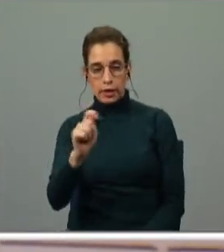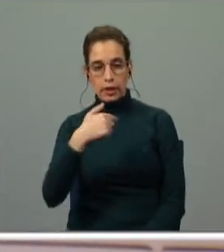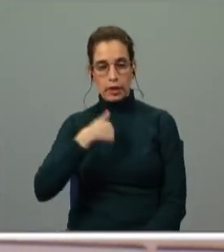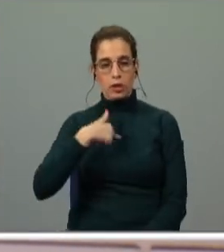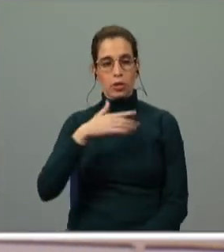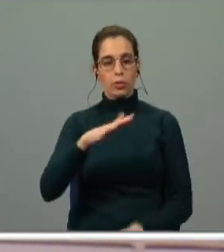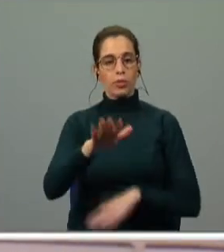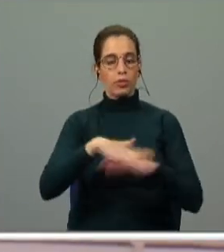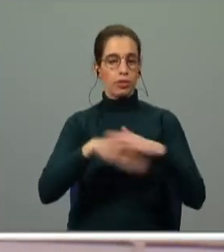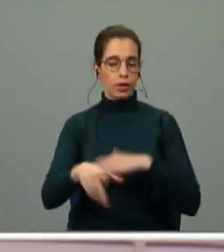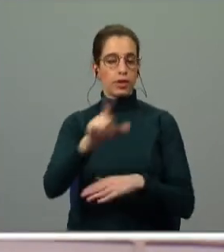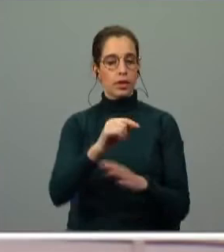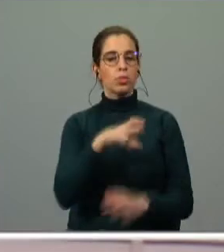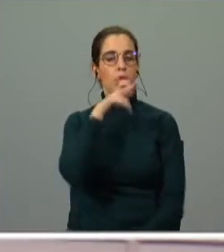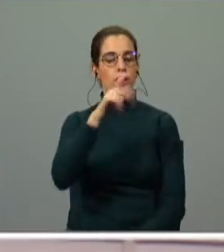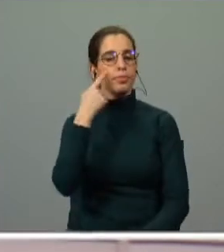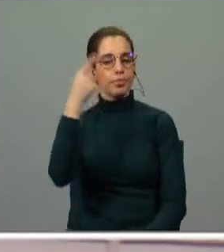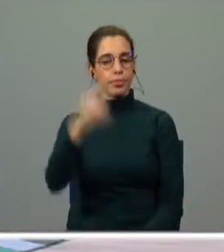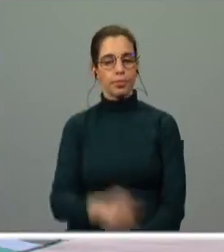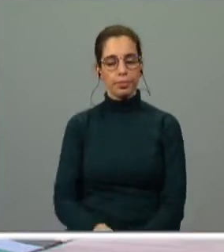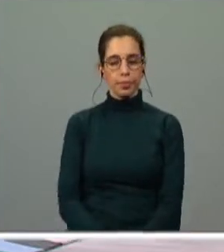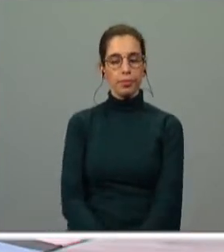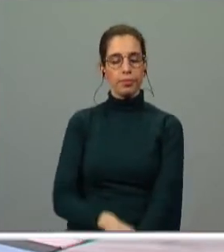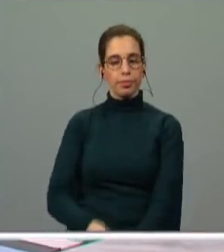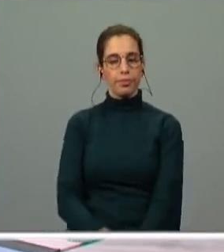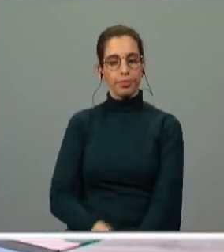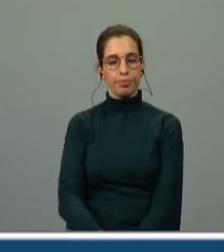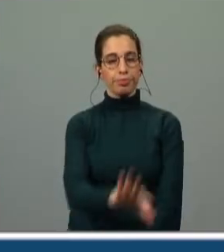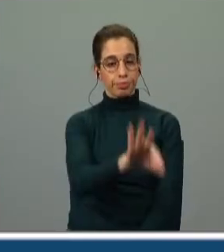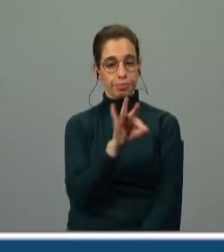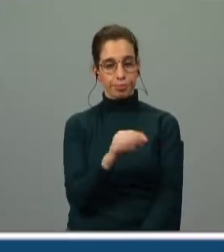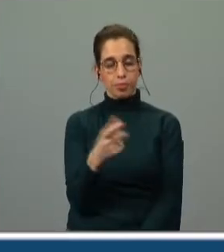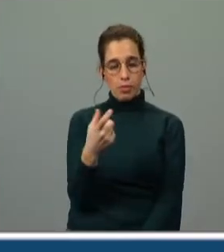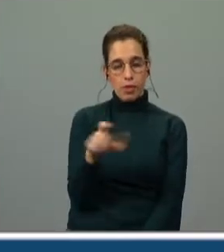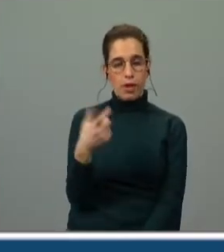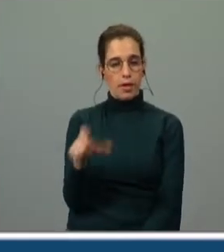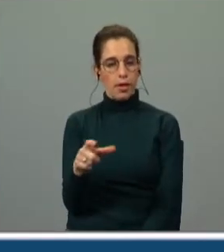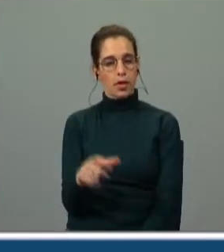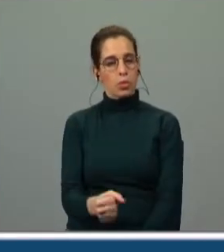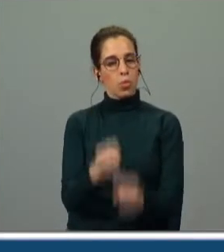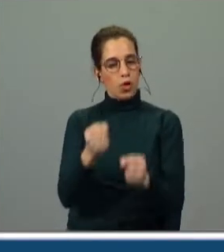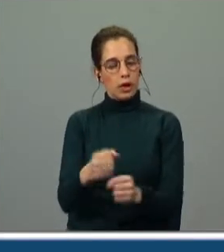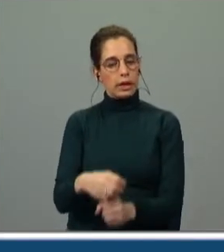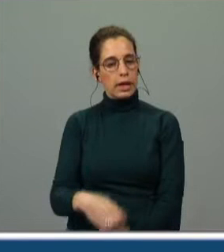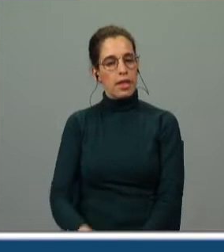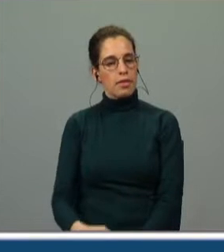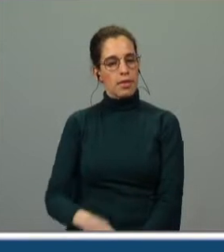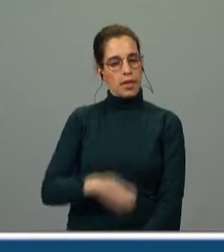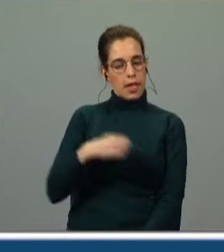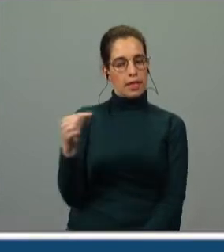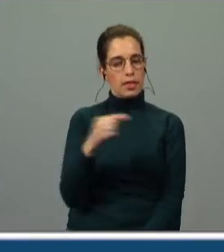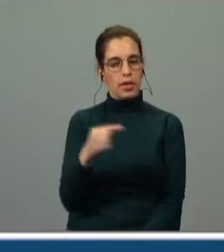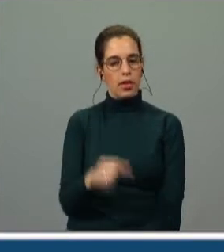eu construí, entretanto, uma resposta para te mostrar. Repara, a escolha de adjetivos com forte sentido negativo, horrifiques